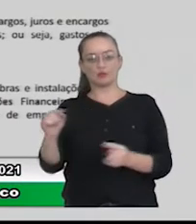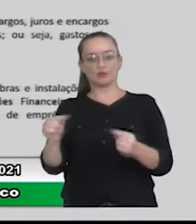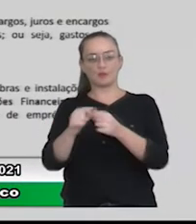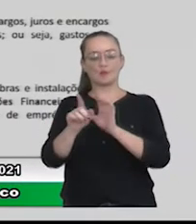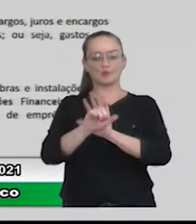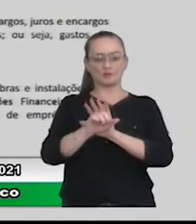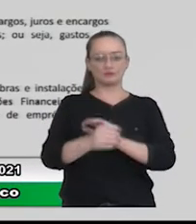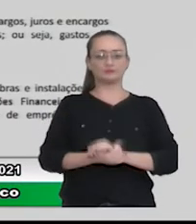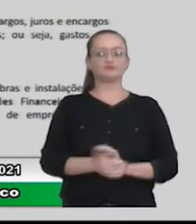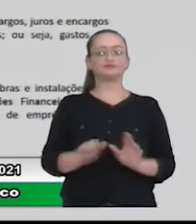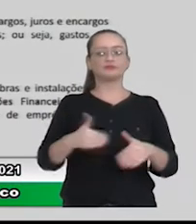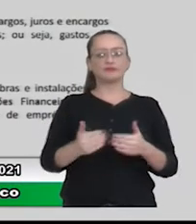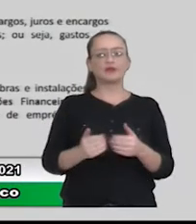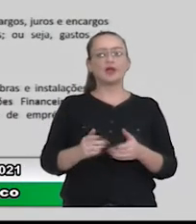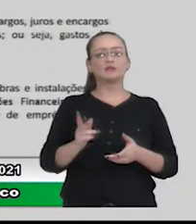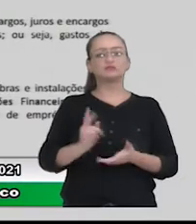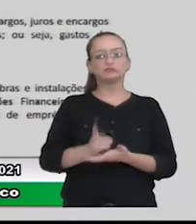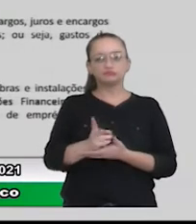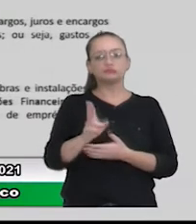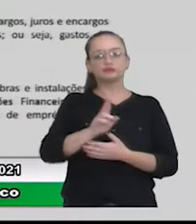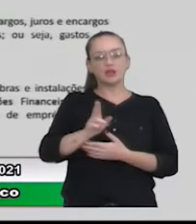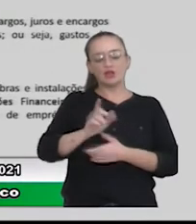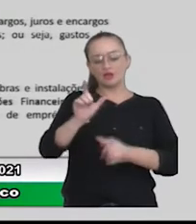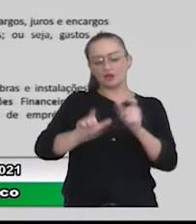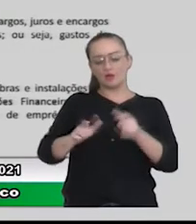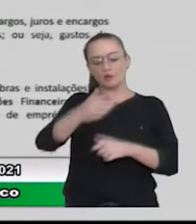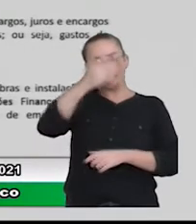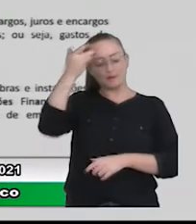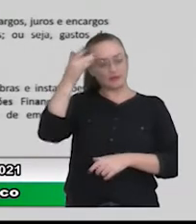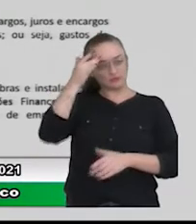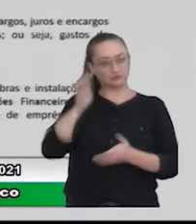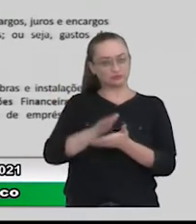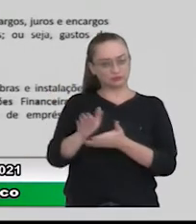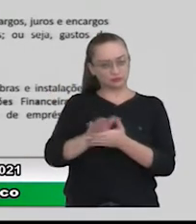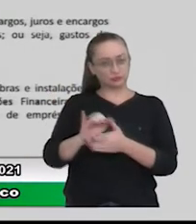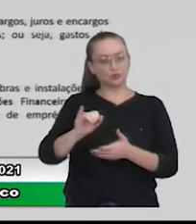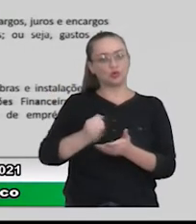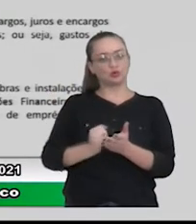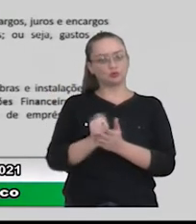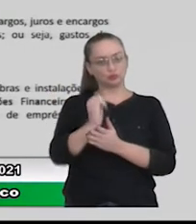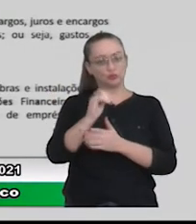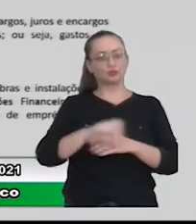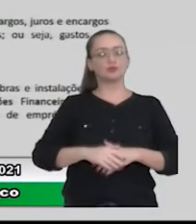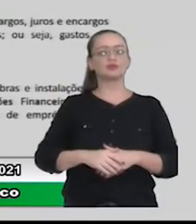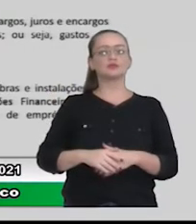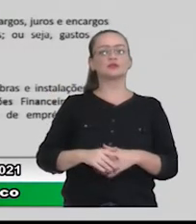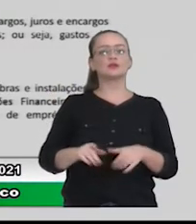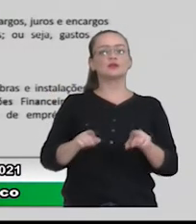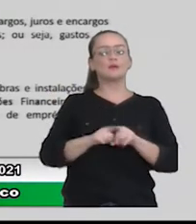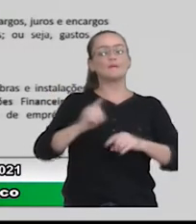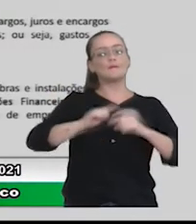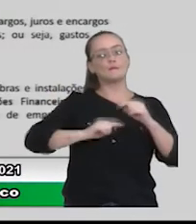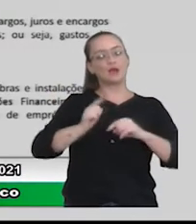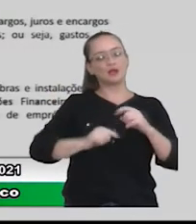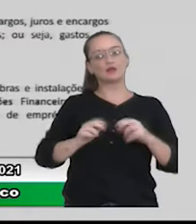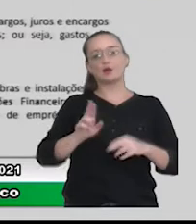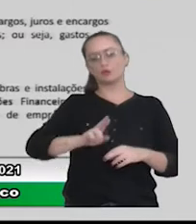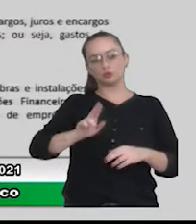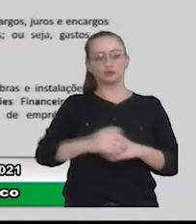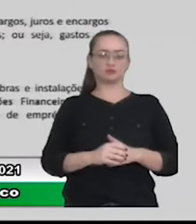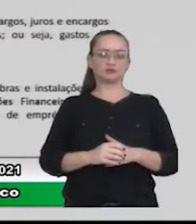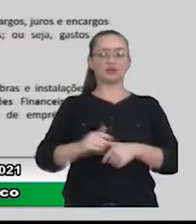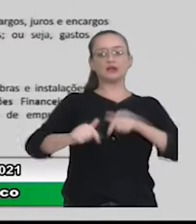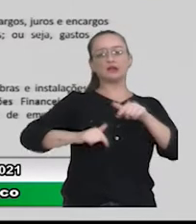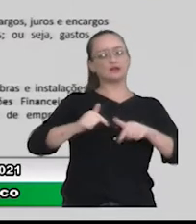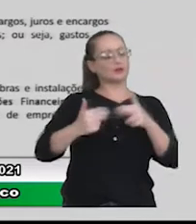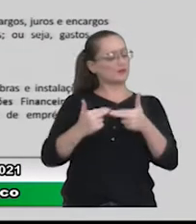corrente é aquela destinada ao gasto com o pessoal em cargos, juros em cargos da dívida, material de consumo, serviços em